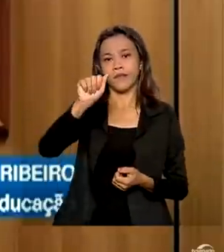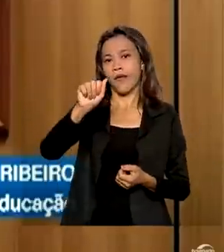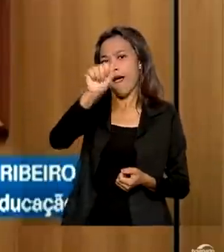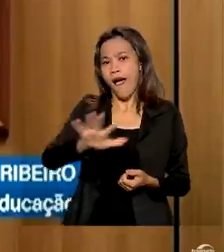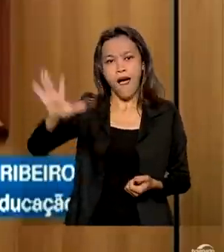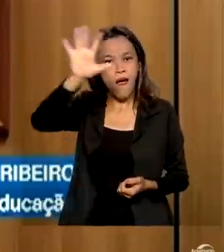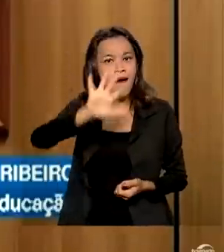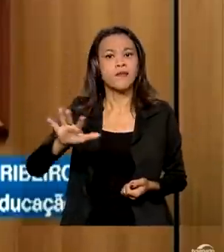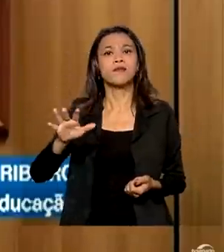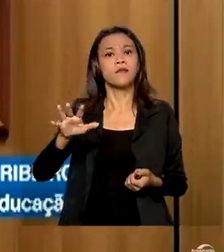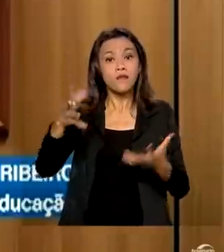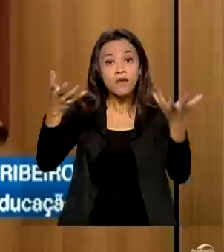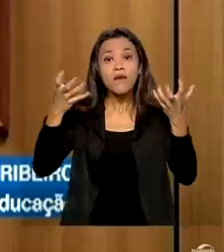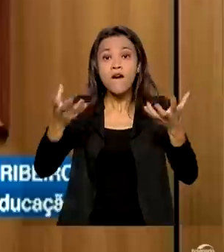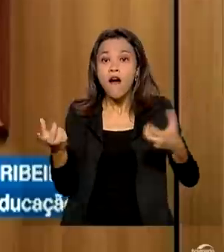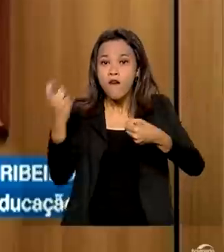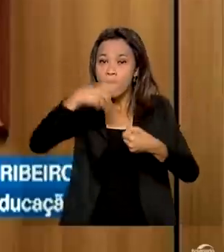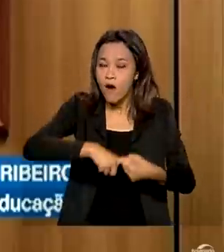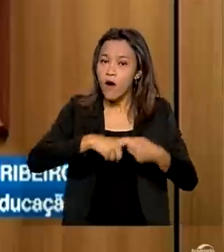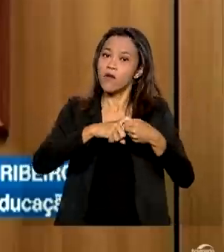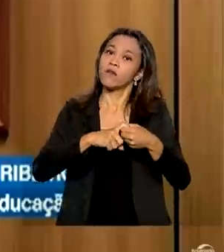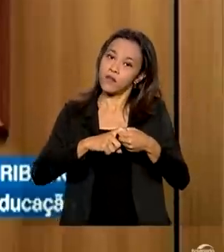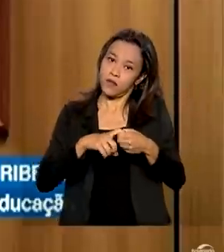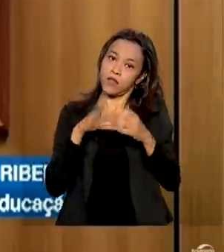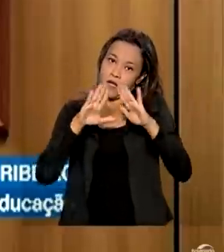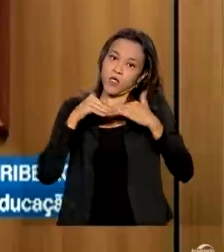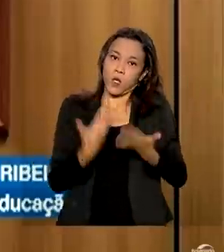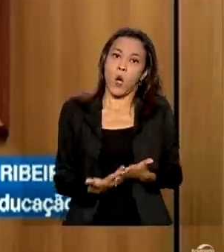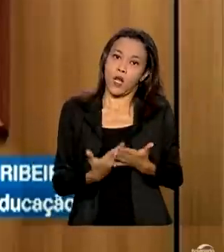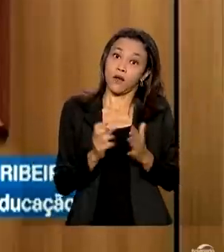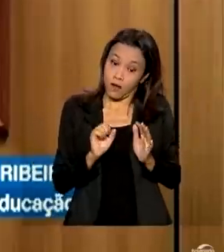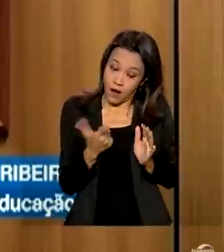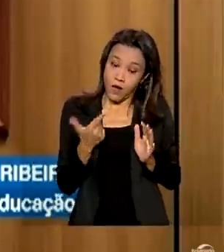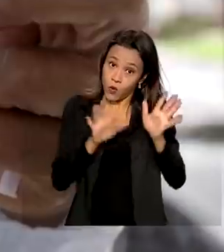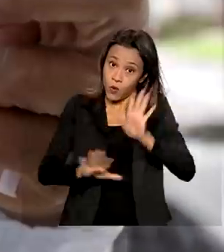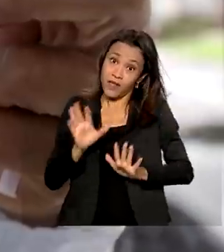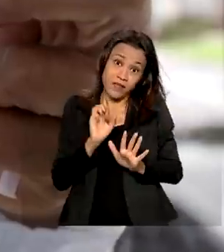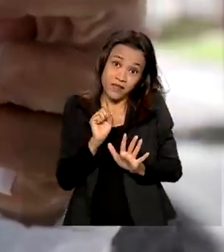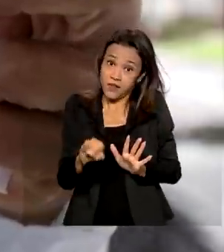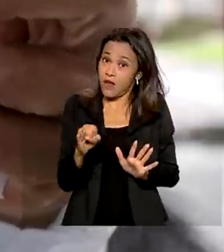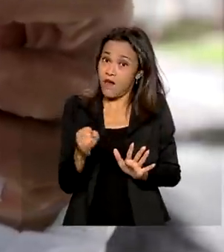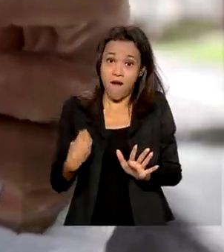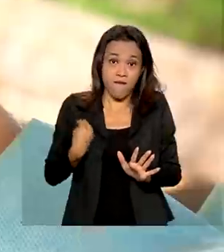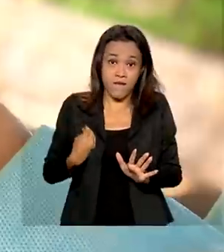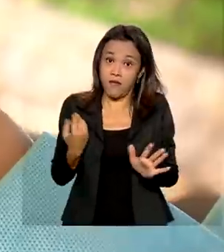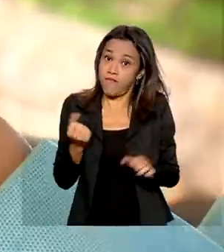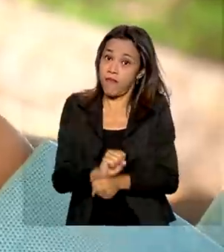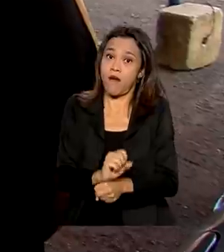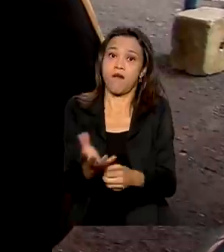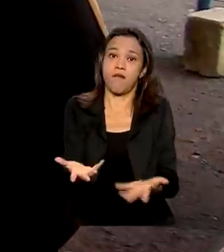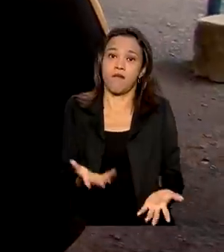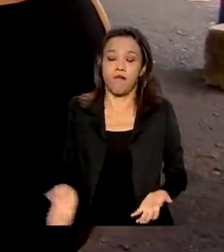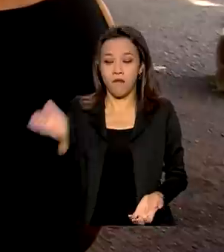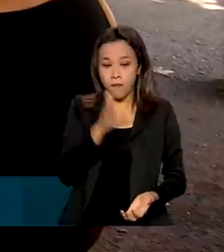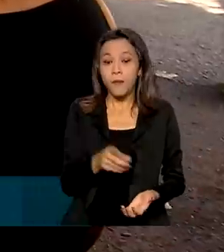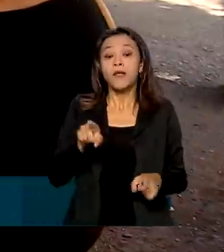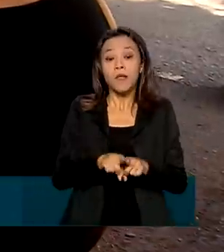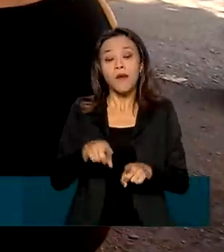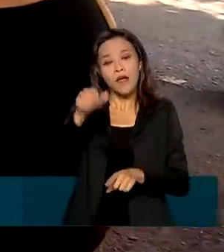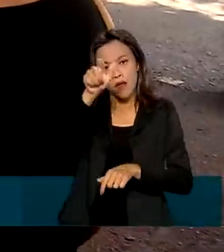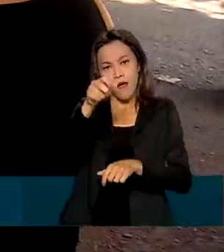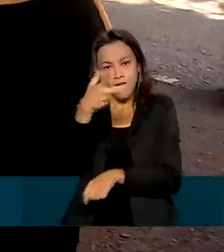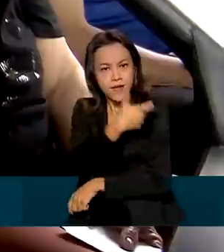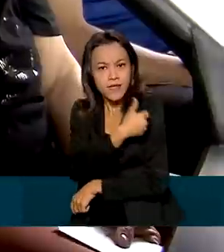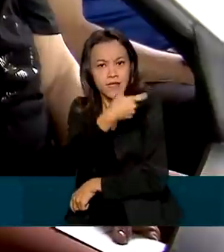aulas presencial, com os cuidados, senão a vida vai parar. Além da vacinação dos profissionais de educação,